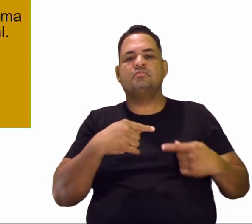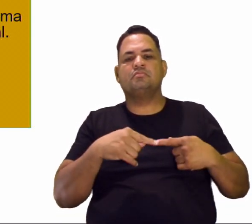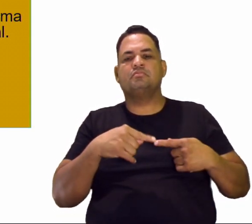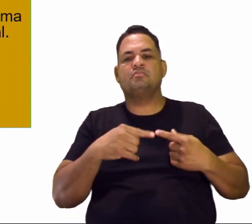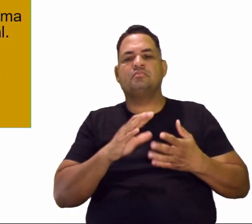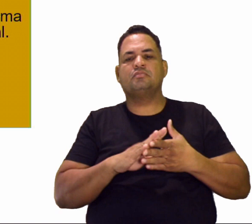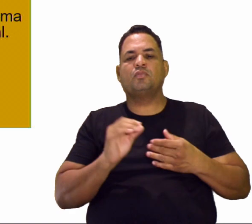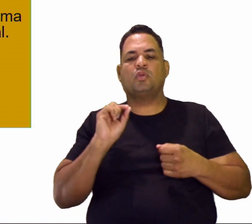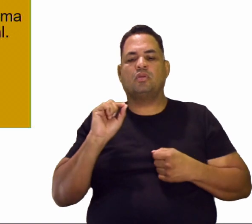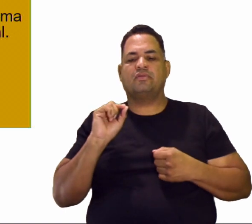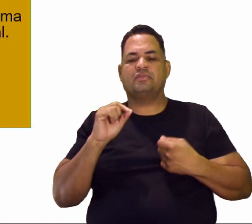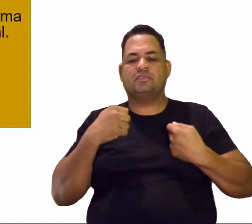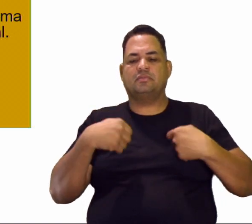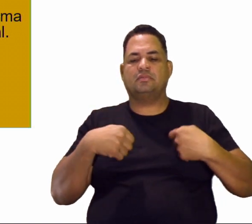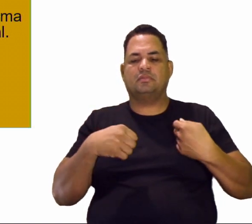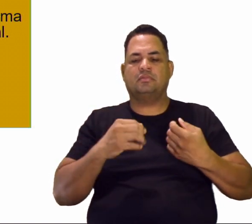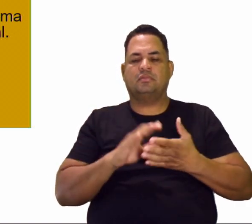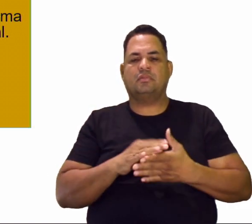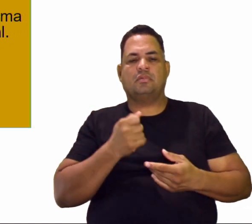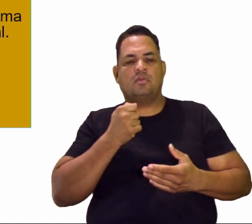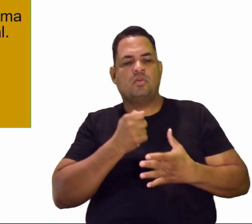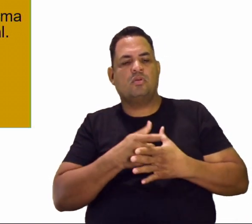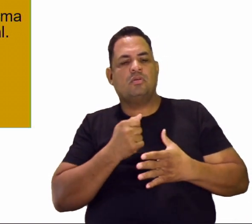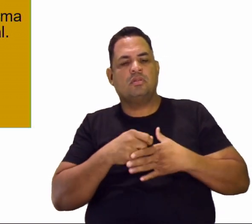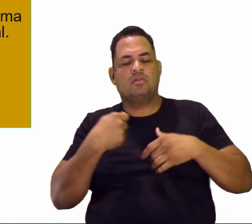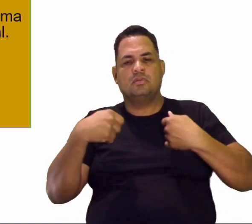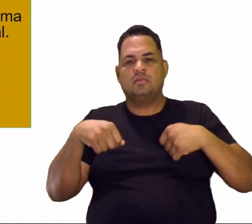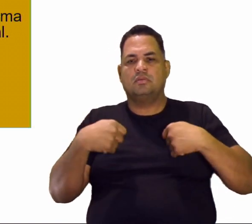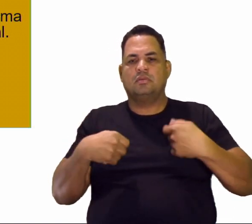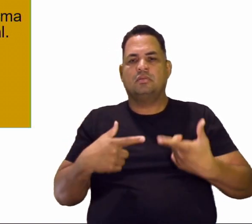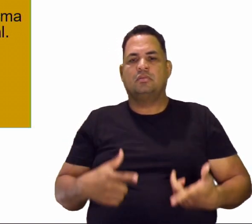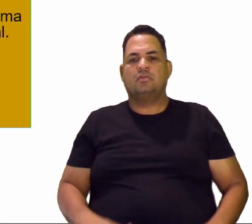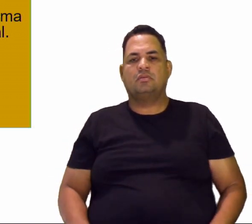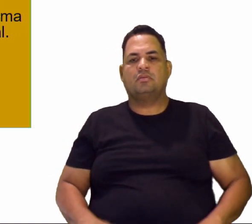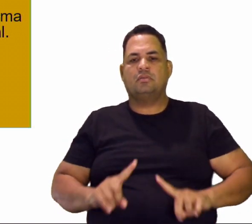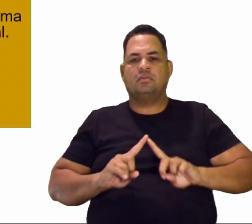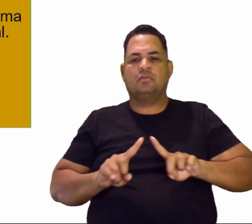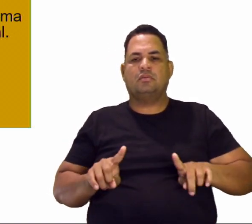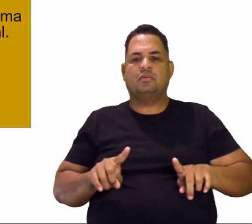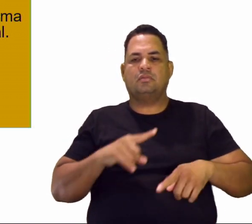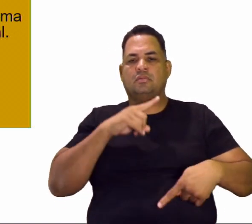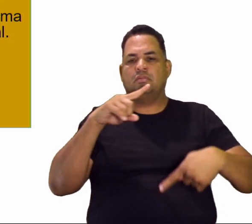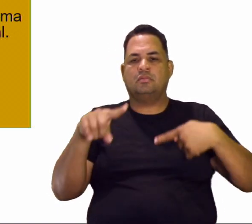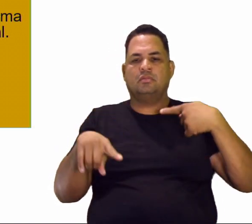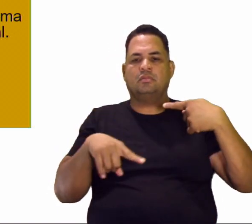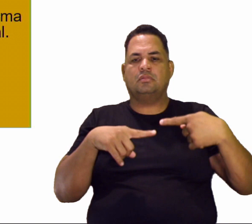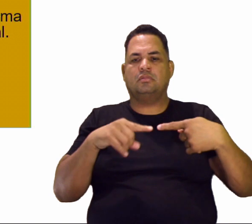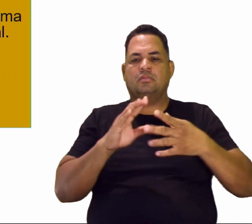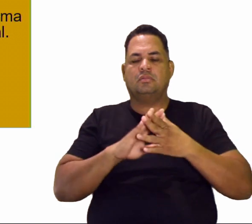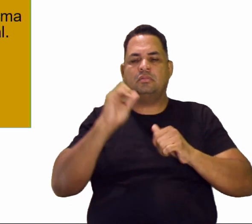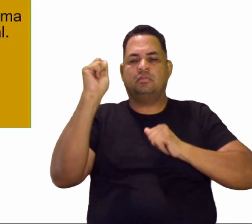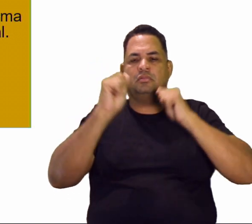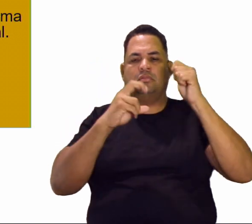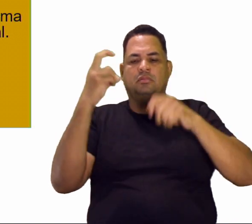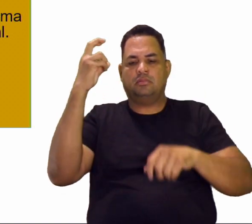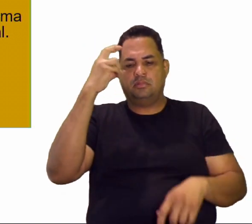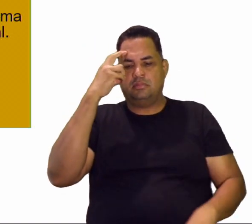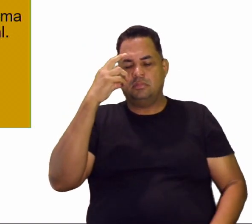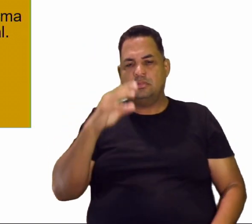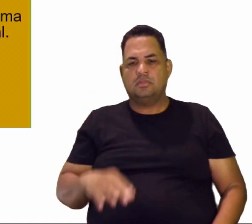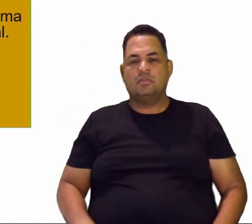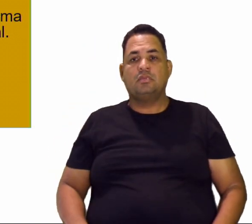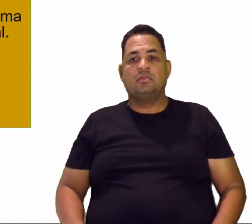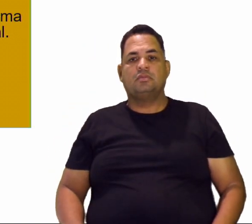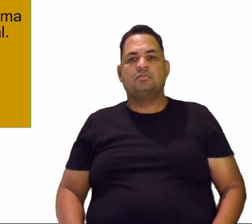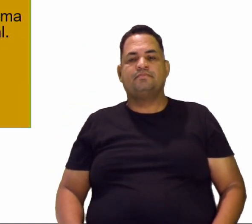necessidades. Ah, não, eu comprei só porque é necessário. Mas é o papel da indústria cultural. Vocês verem as propagandas,